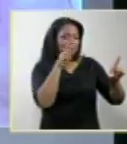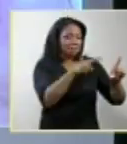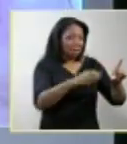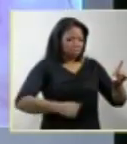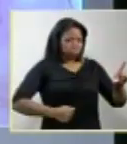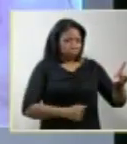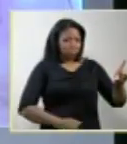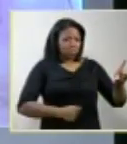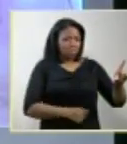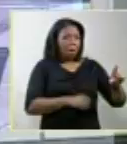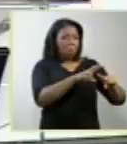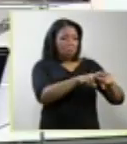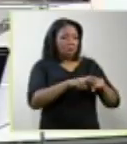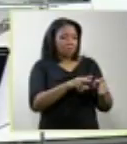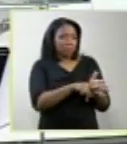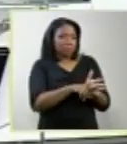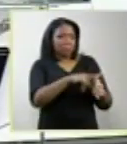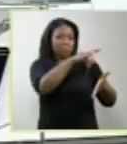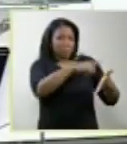do diagnóstico.